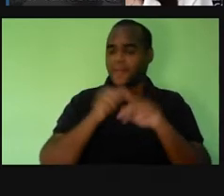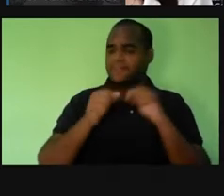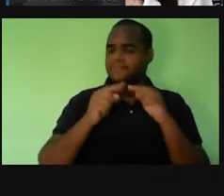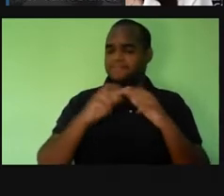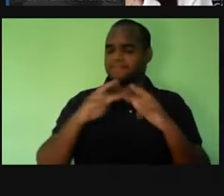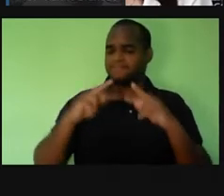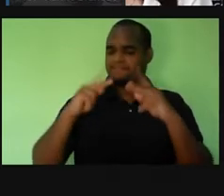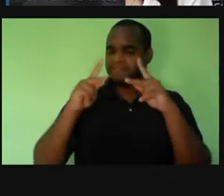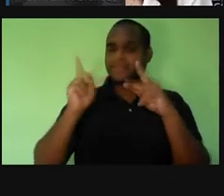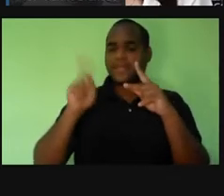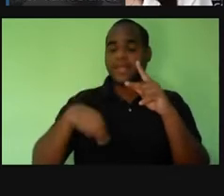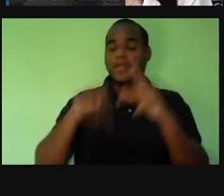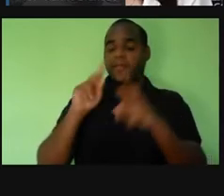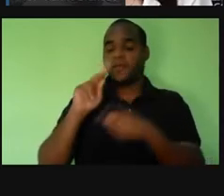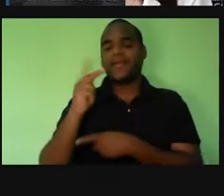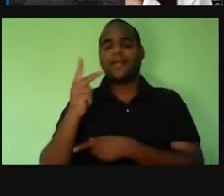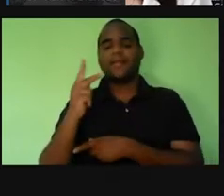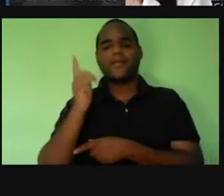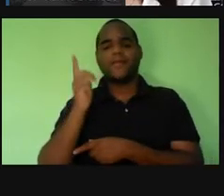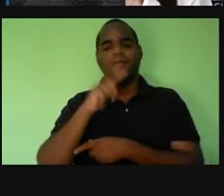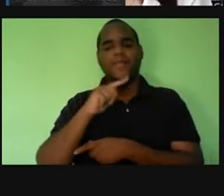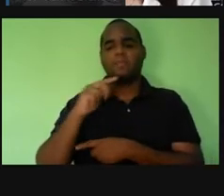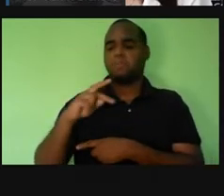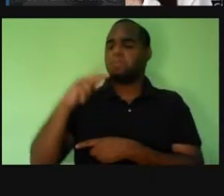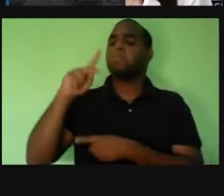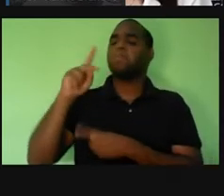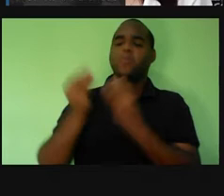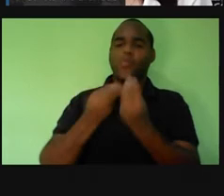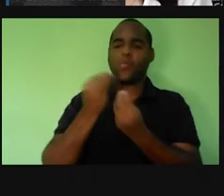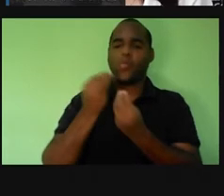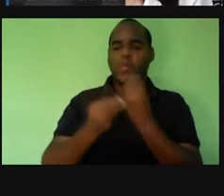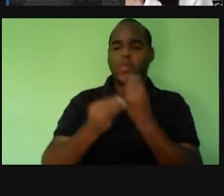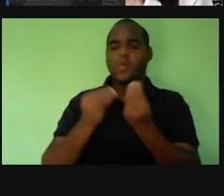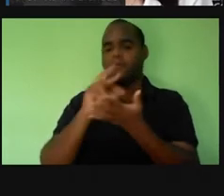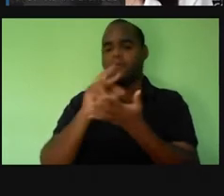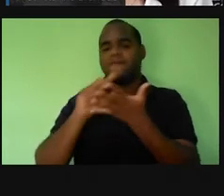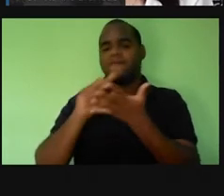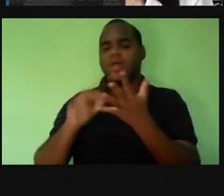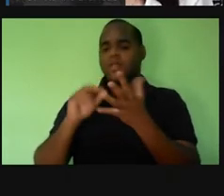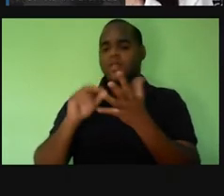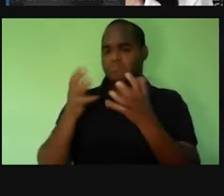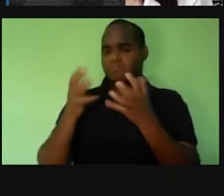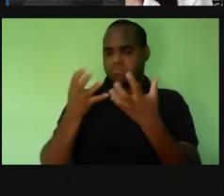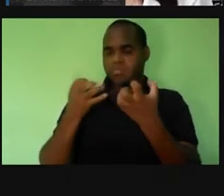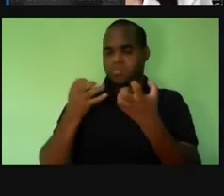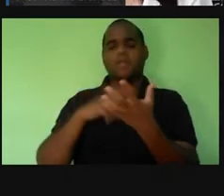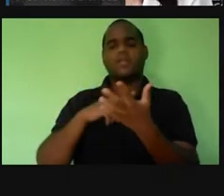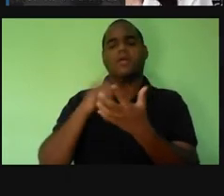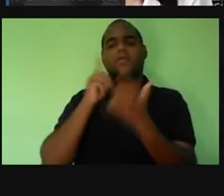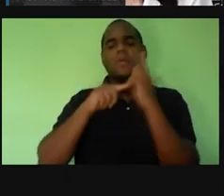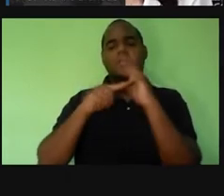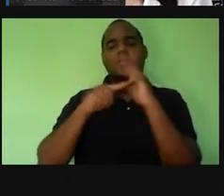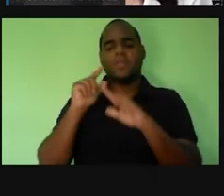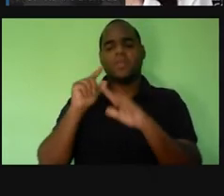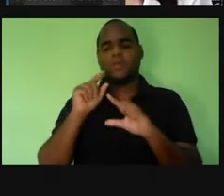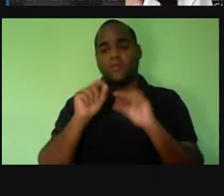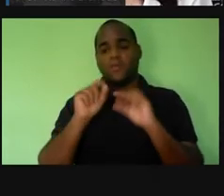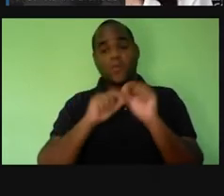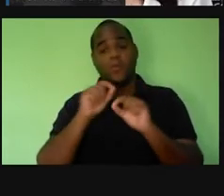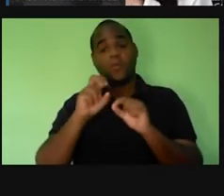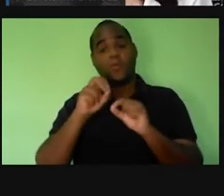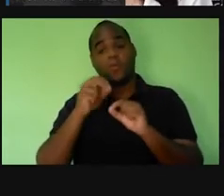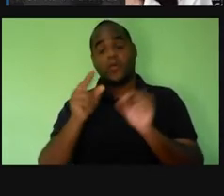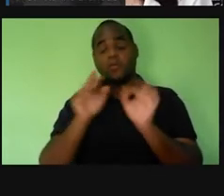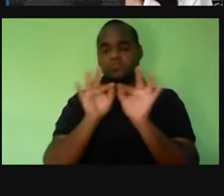esse pH, o que que acontece com as concentrações de OH- e H3O+, né? Ou a gente pode simplesmente